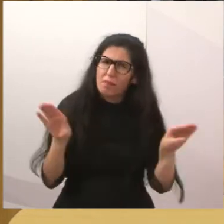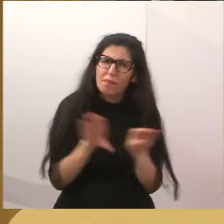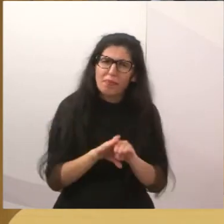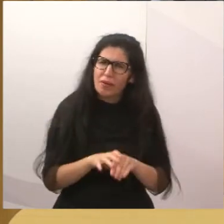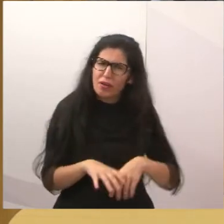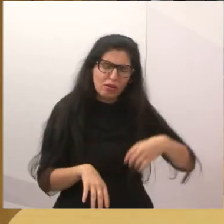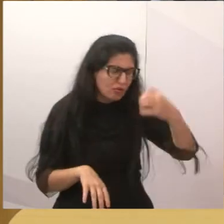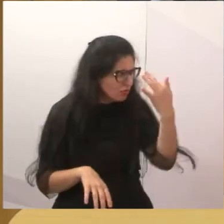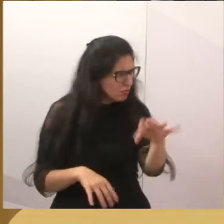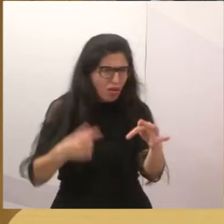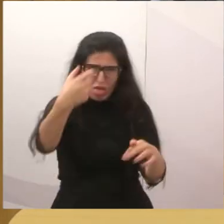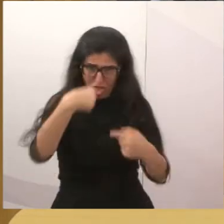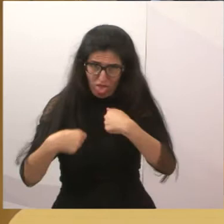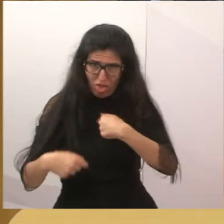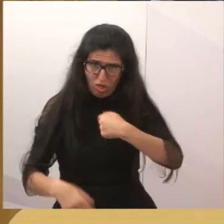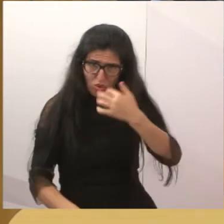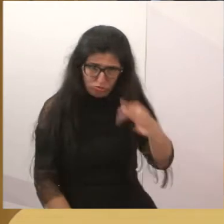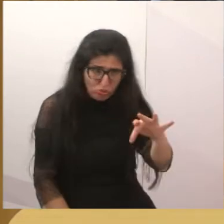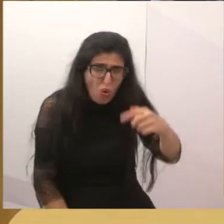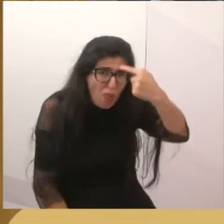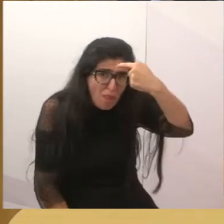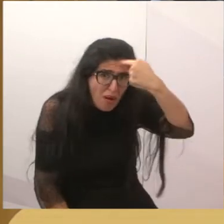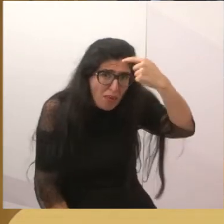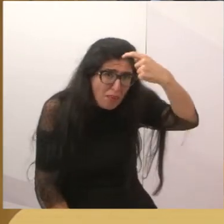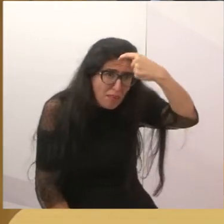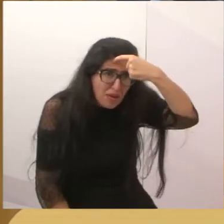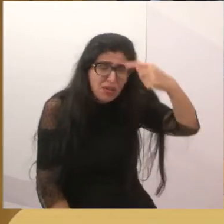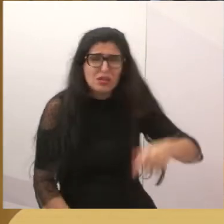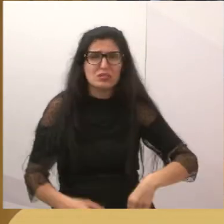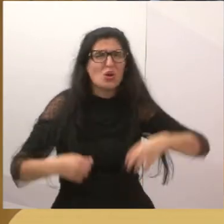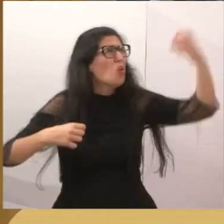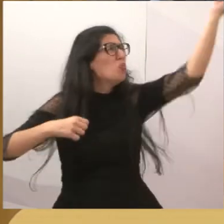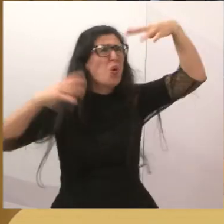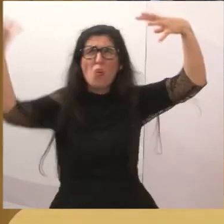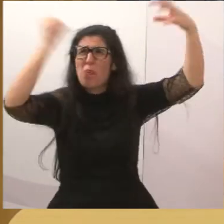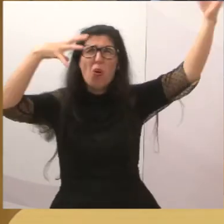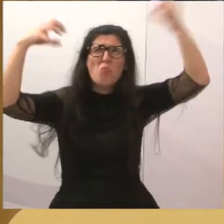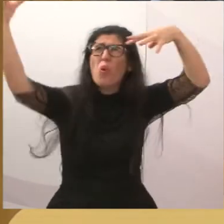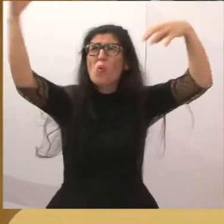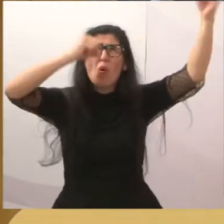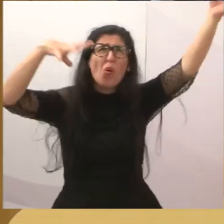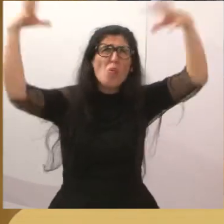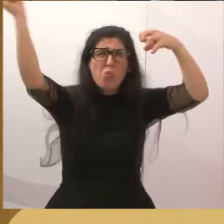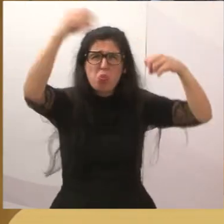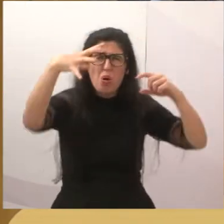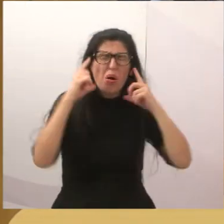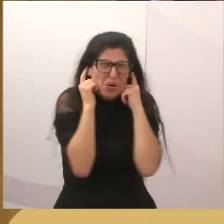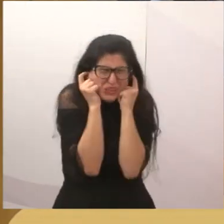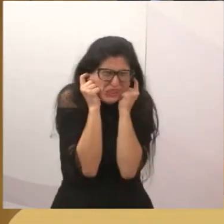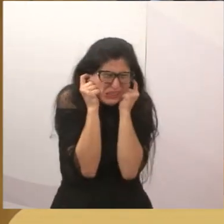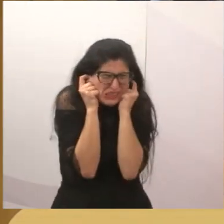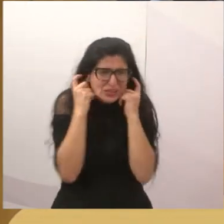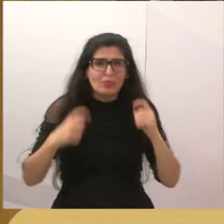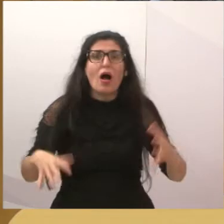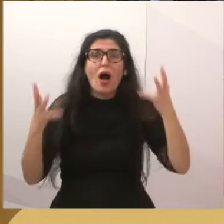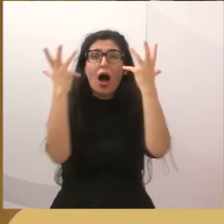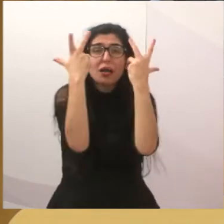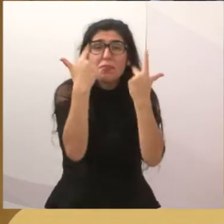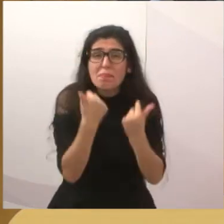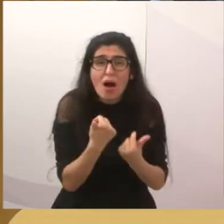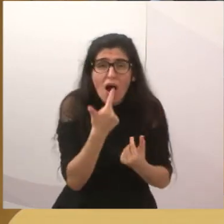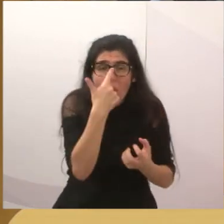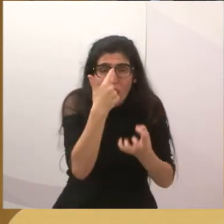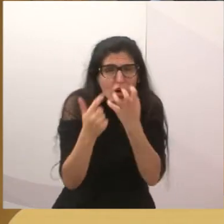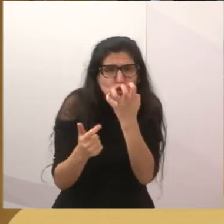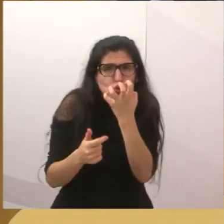Ninguém é obrigado a aguentar aquilo. Eu tenho 13 animais na minha casa e eu sei o desespero que eles ficam com essas bombas, né?